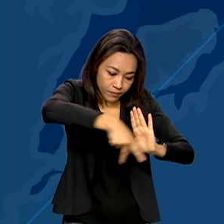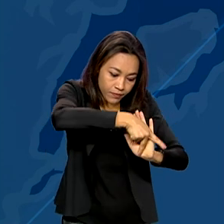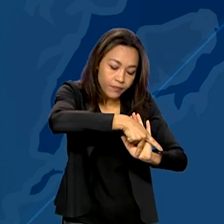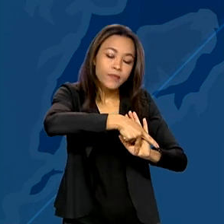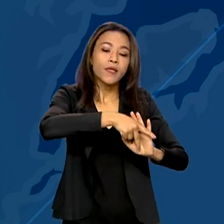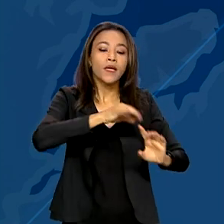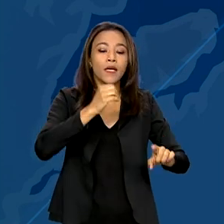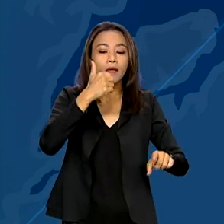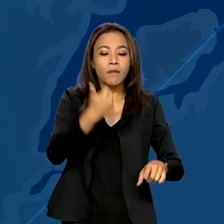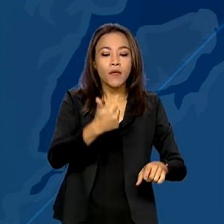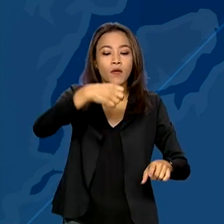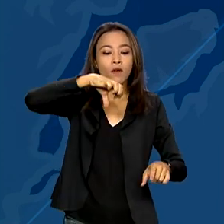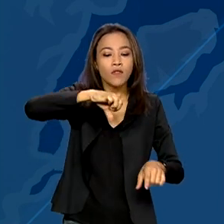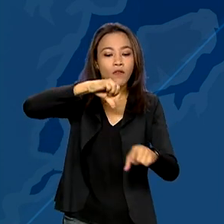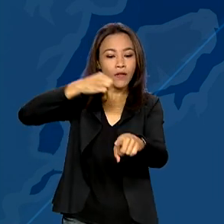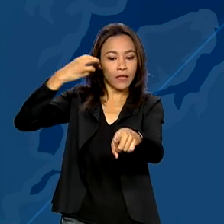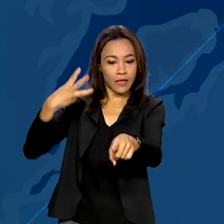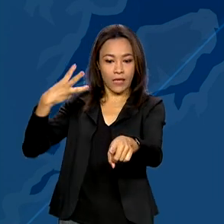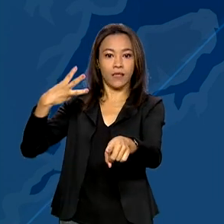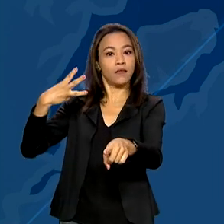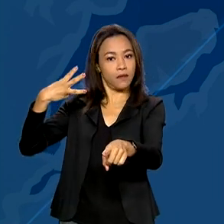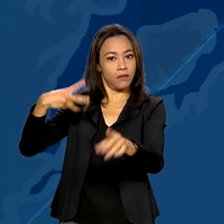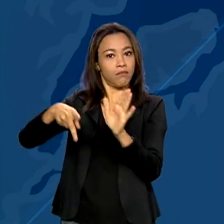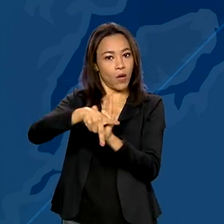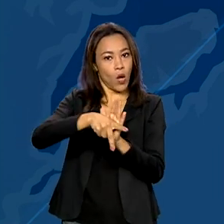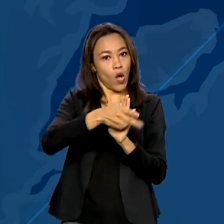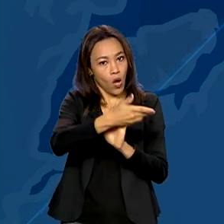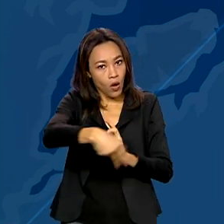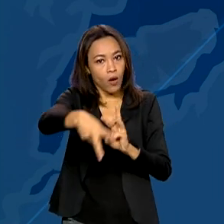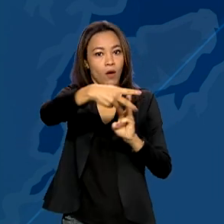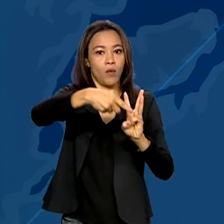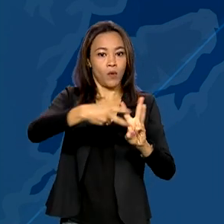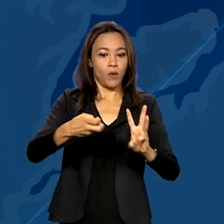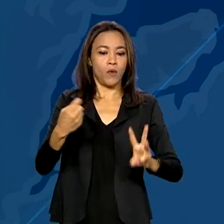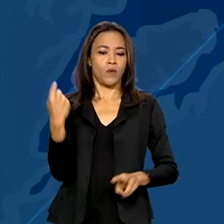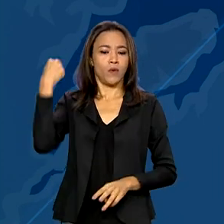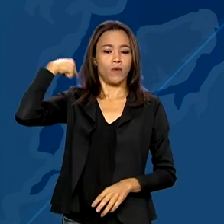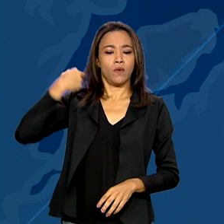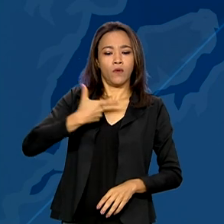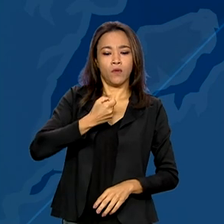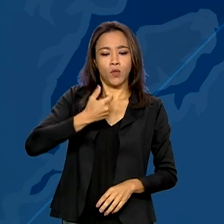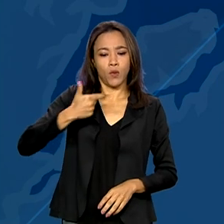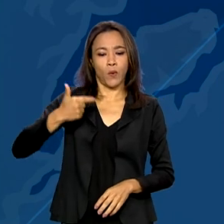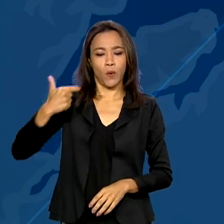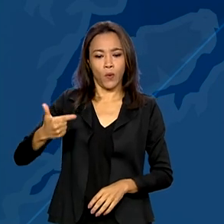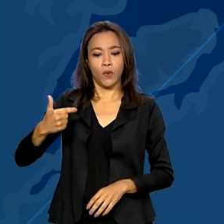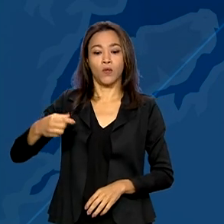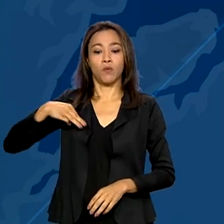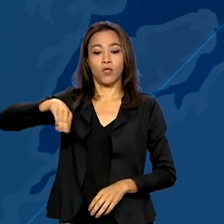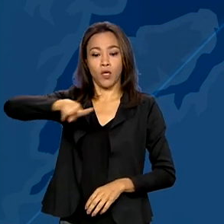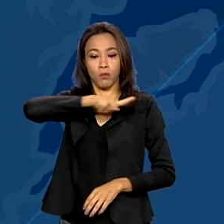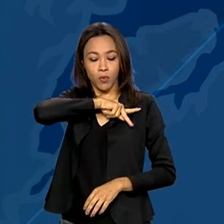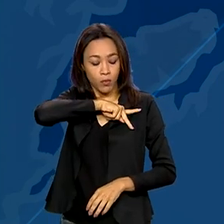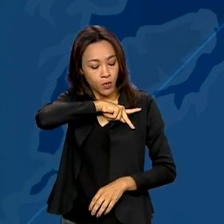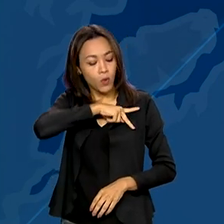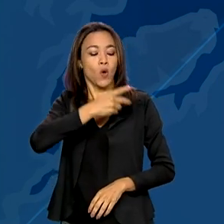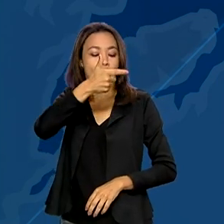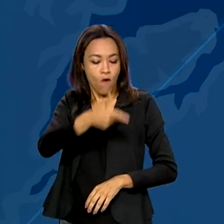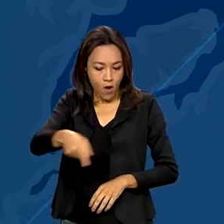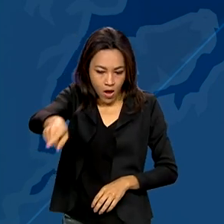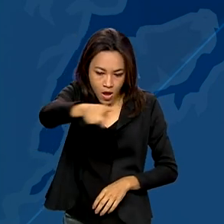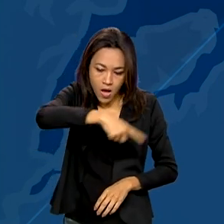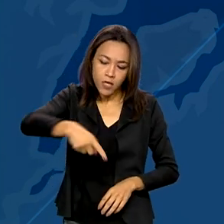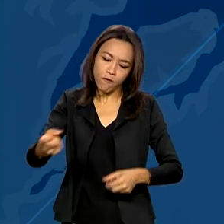1993. Em 2002, o Ministério Público Federal entrou com a ação de reintegração de posse,